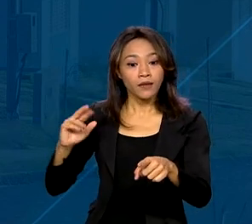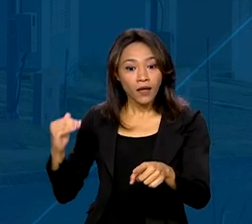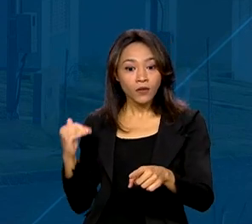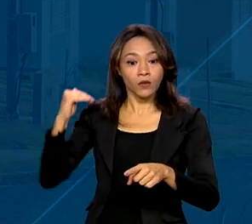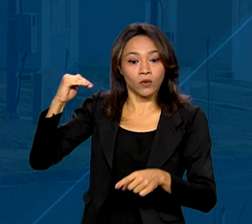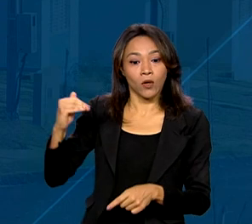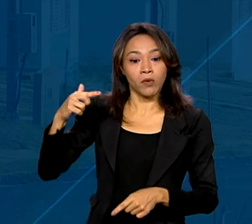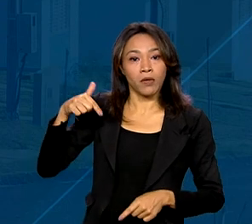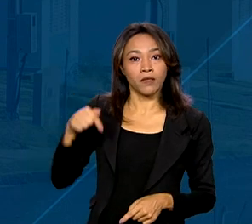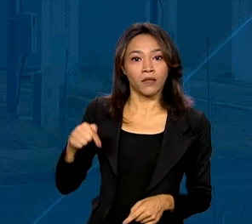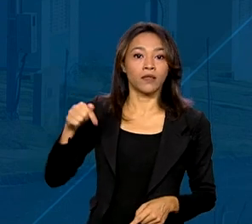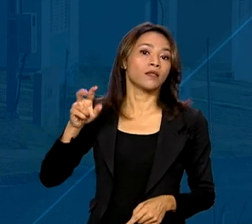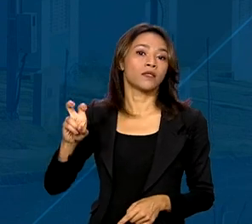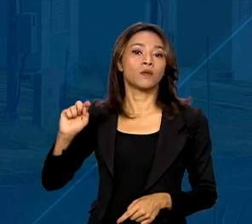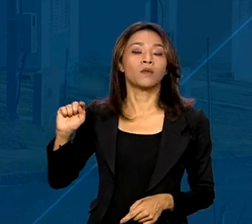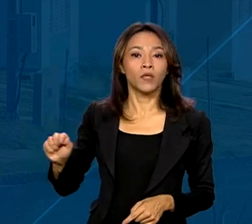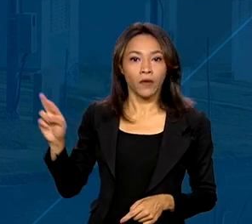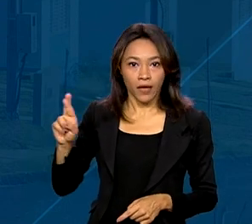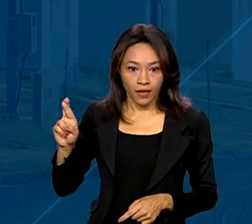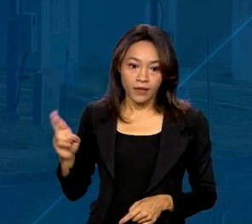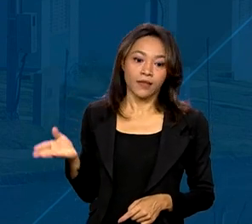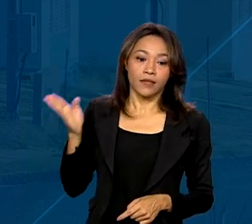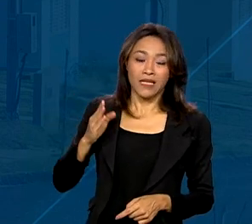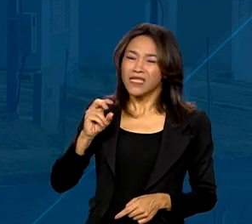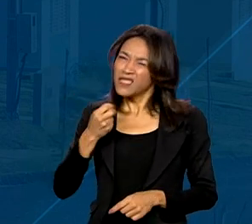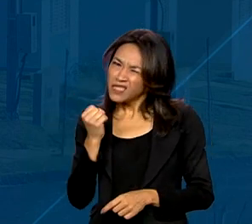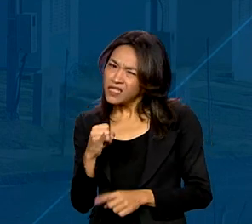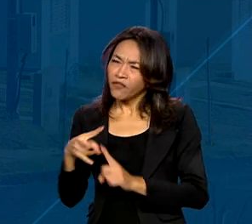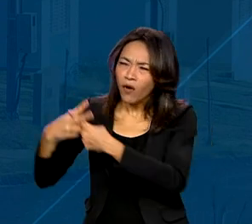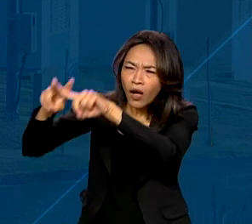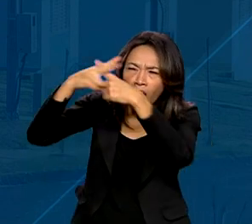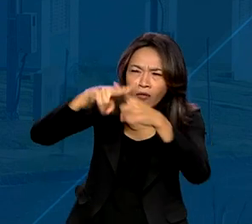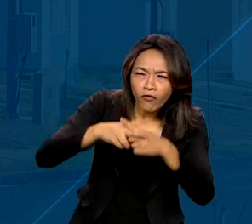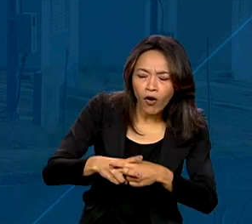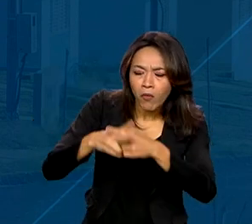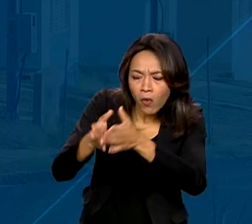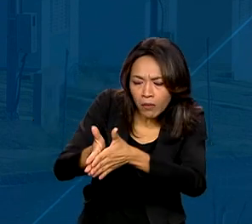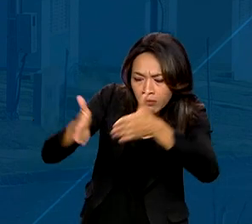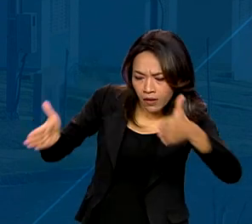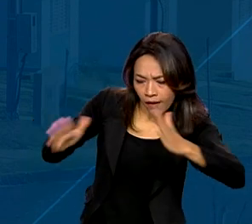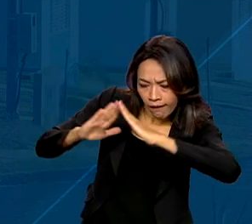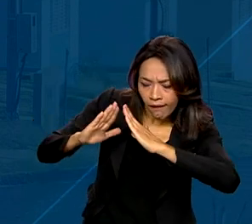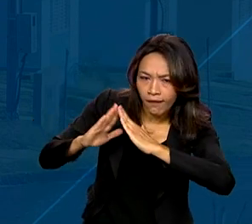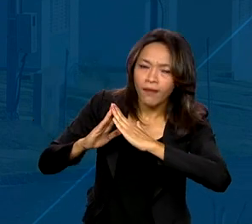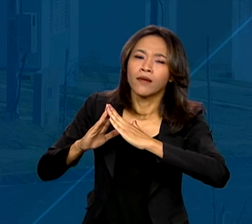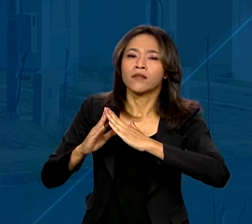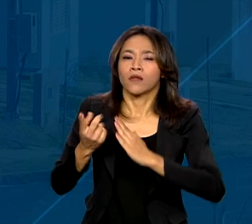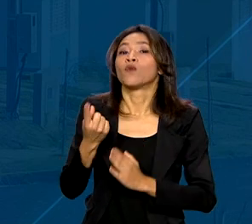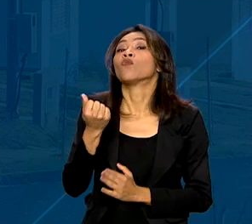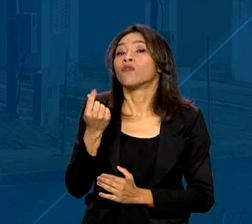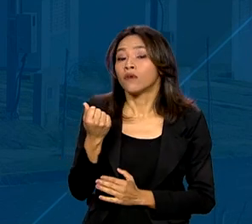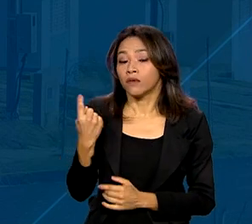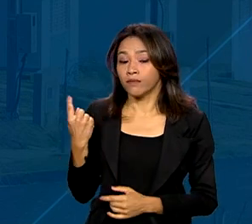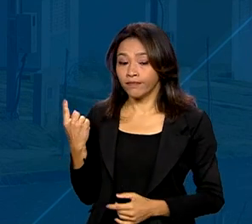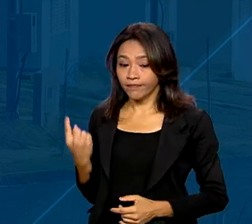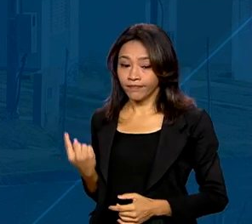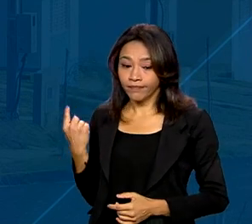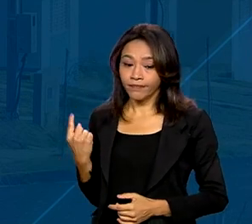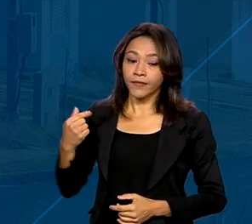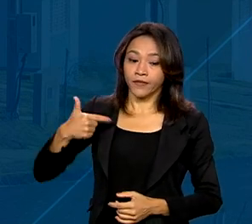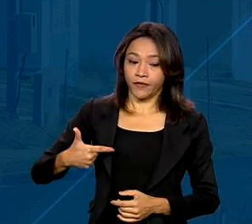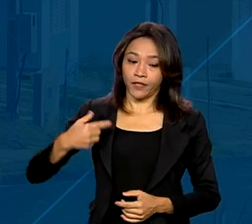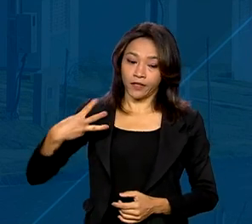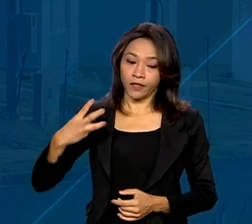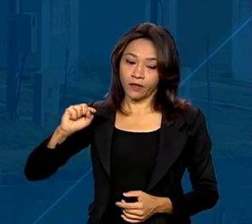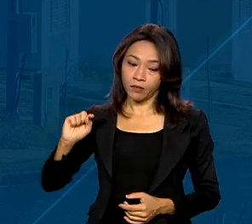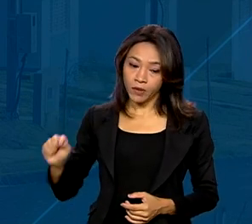75 mil. Em caso de reforma ou ampliação do imóvel, o valor do financiamento passa de R$